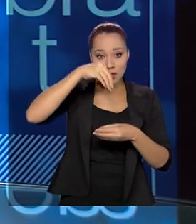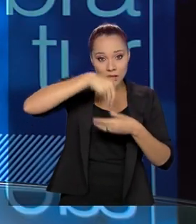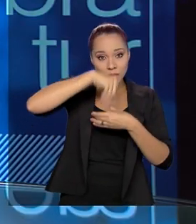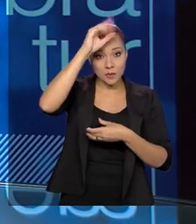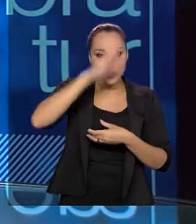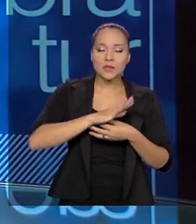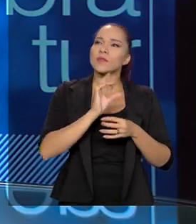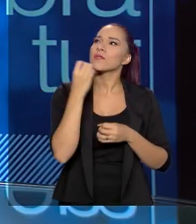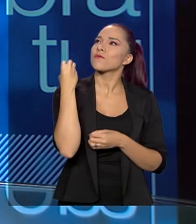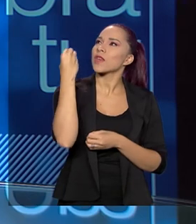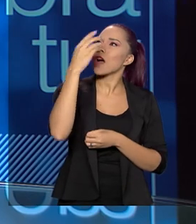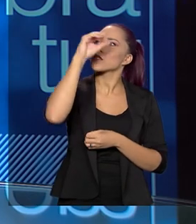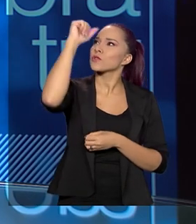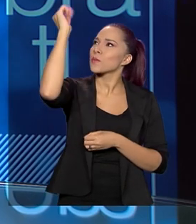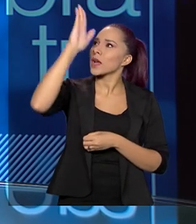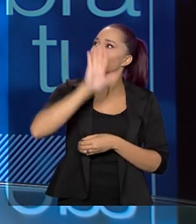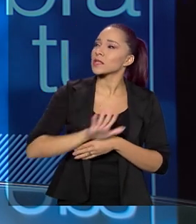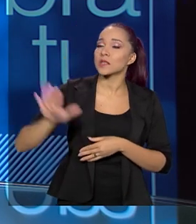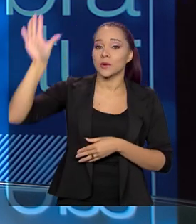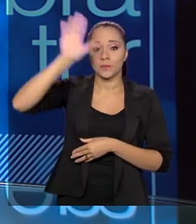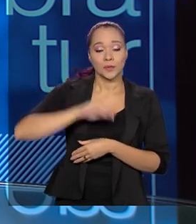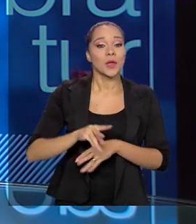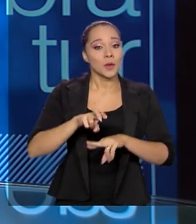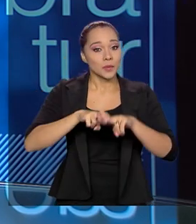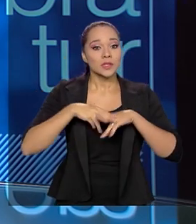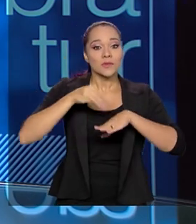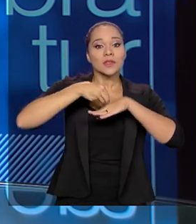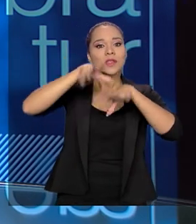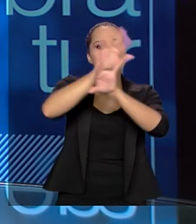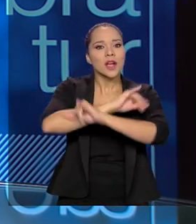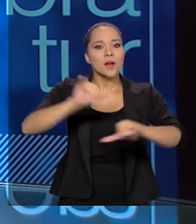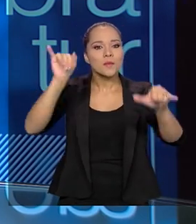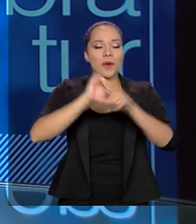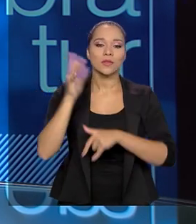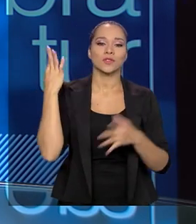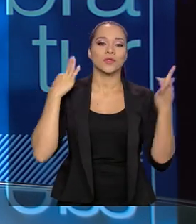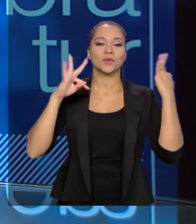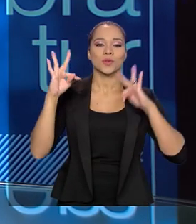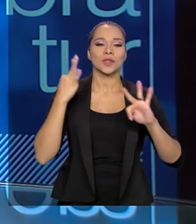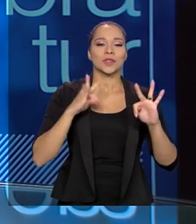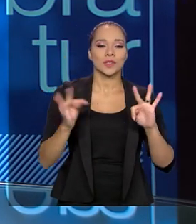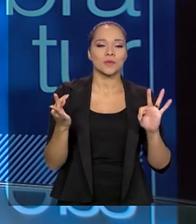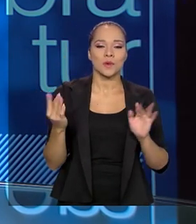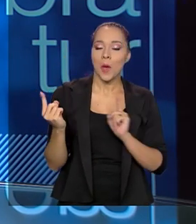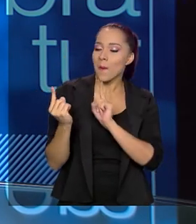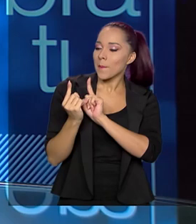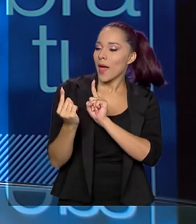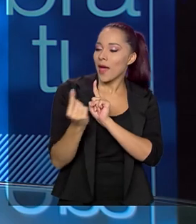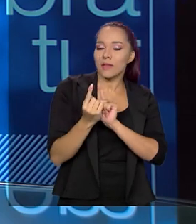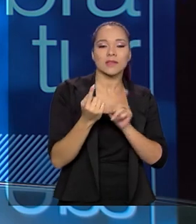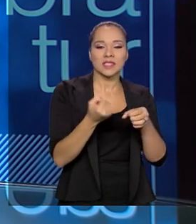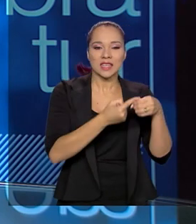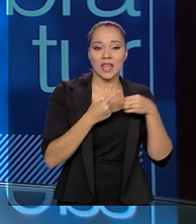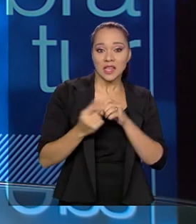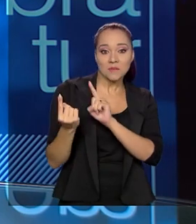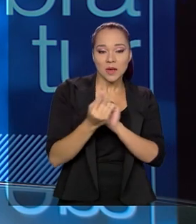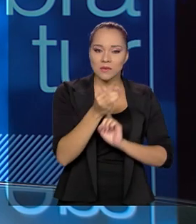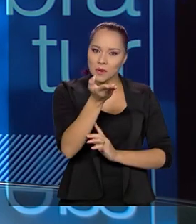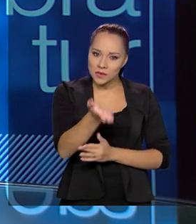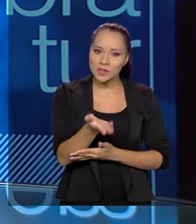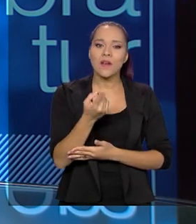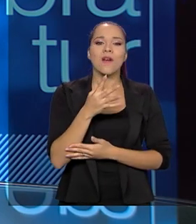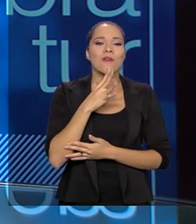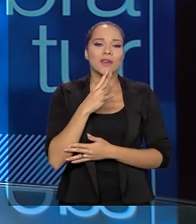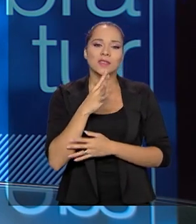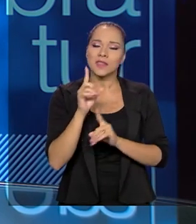Então, com isso, nós estamos fazendo uma campanha de turismo de curta distância, de proximidade, para que você conheça o seu